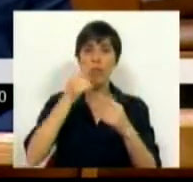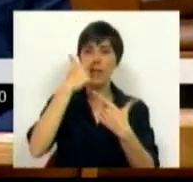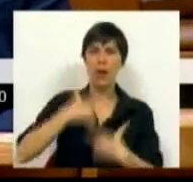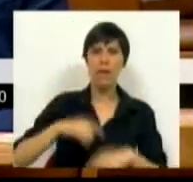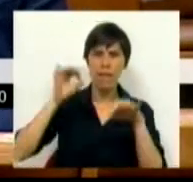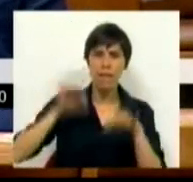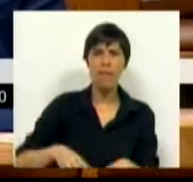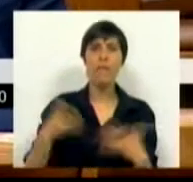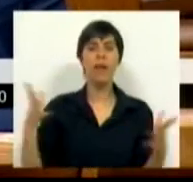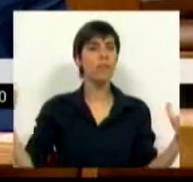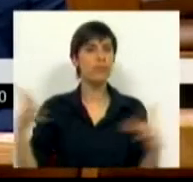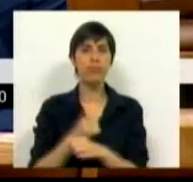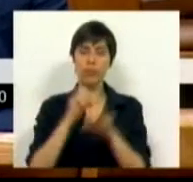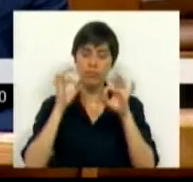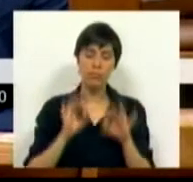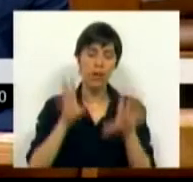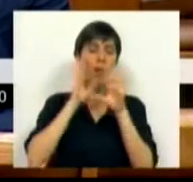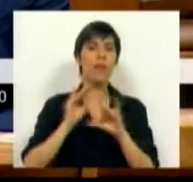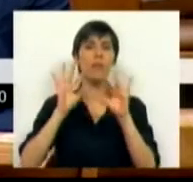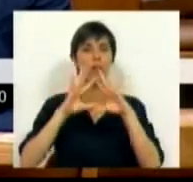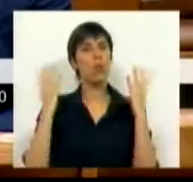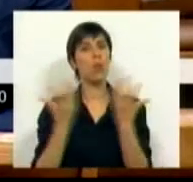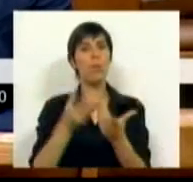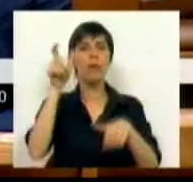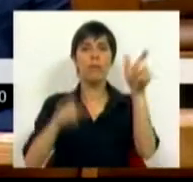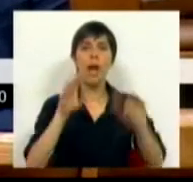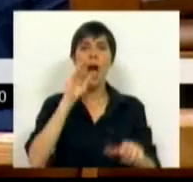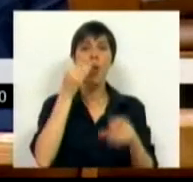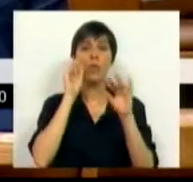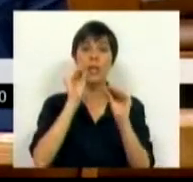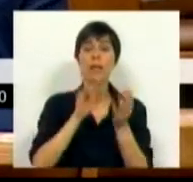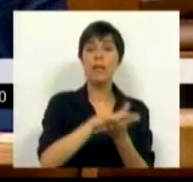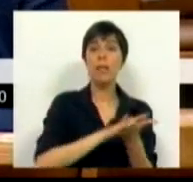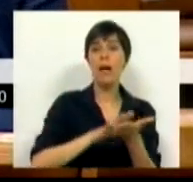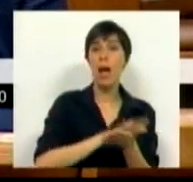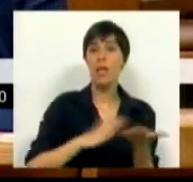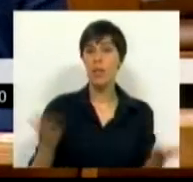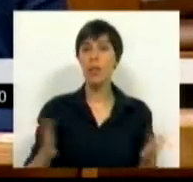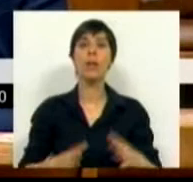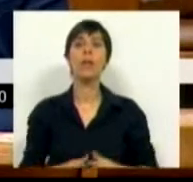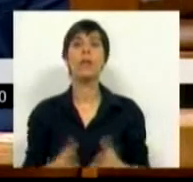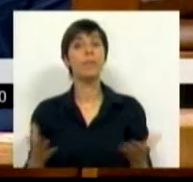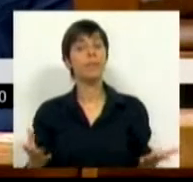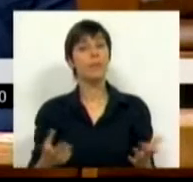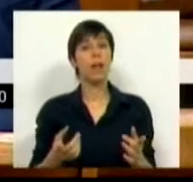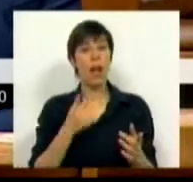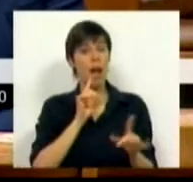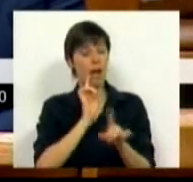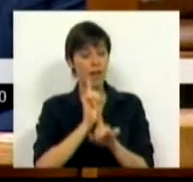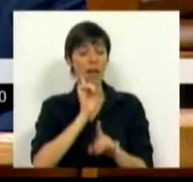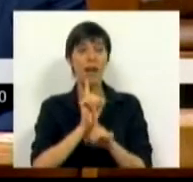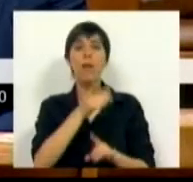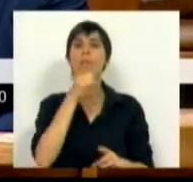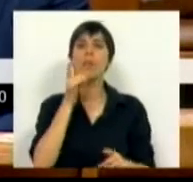cívica, desmantelou a formação global dos alunos no ensino básico. E, não obstante, as